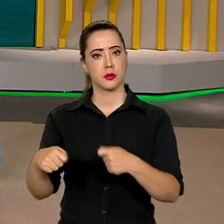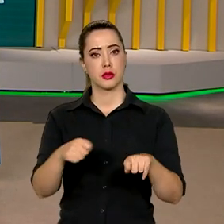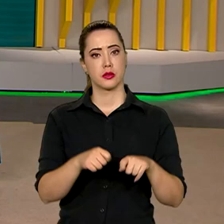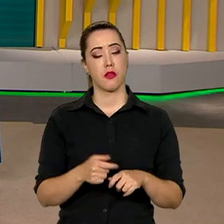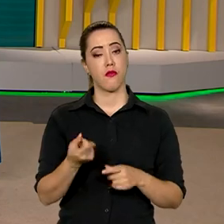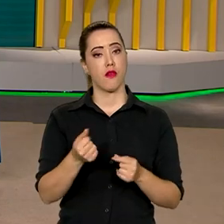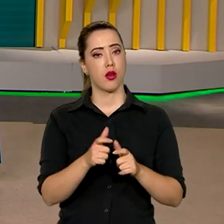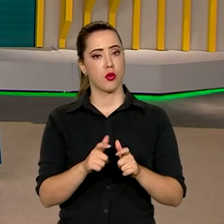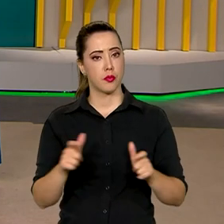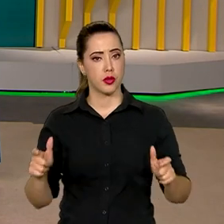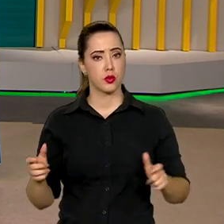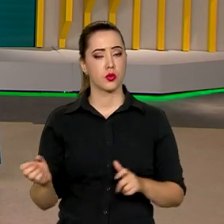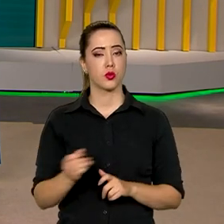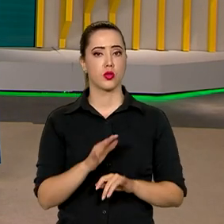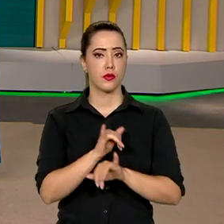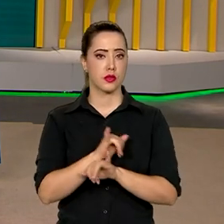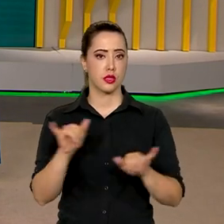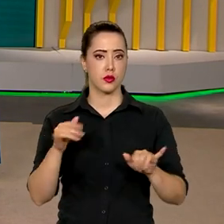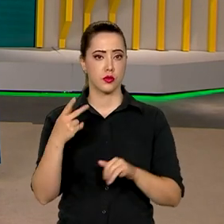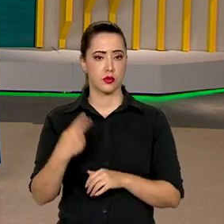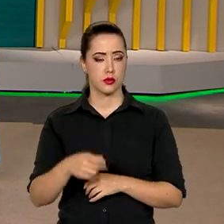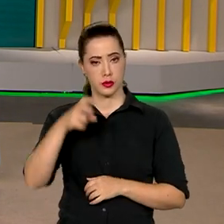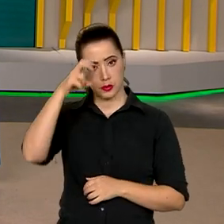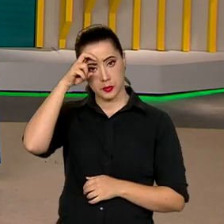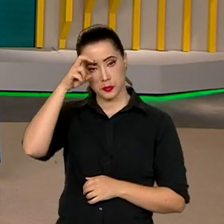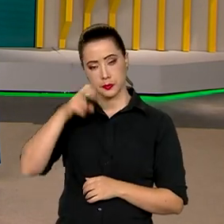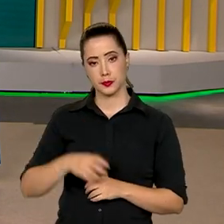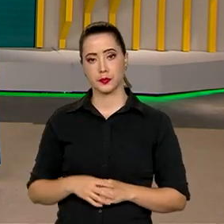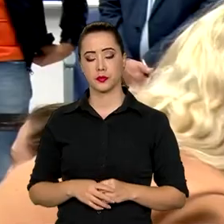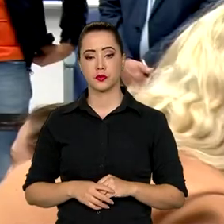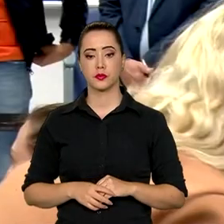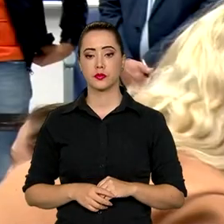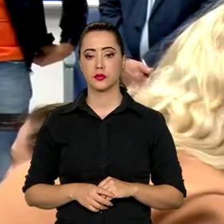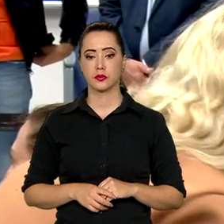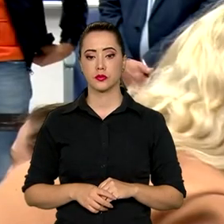que foi ampliado com novos anúncios desta quinta-feira. Confira.